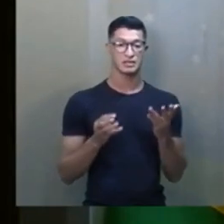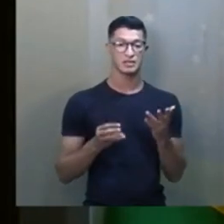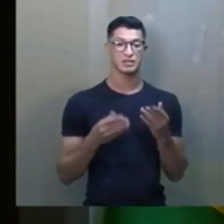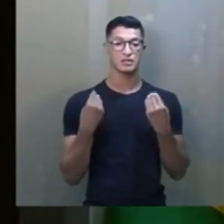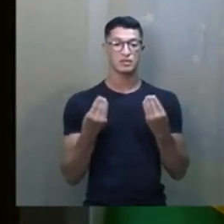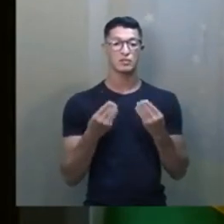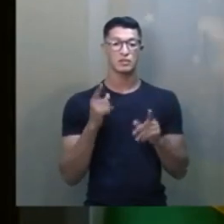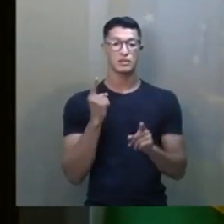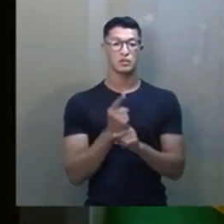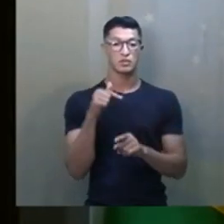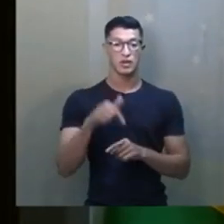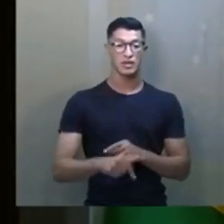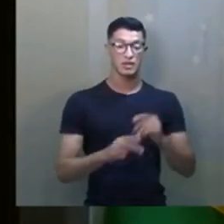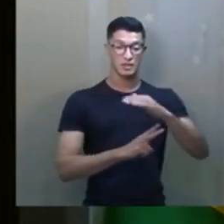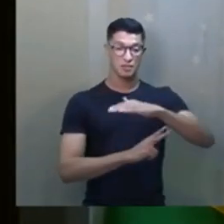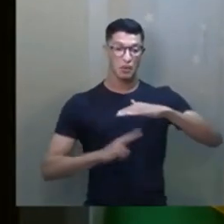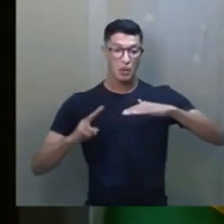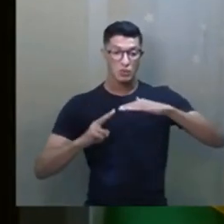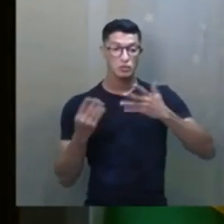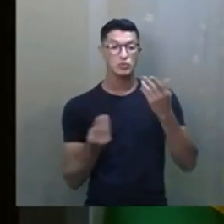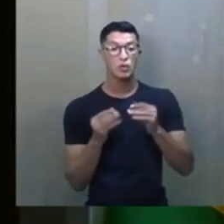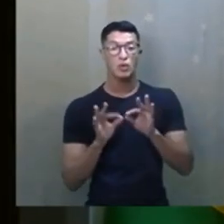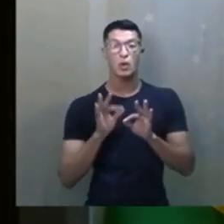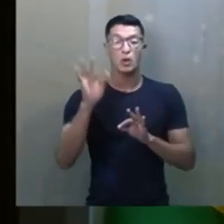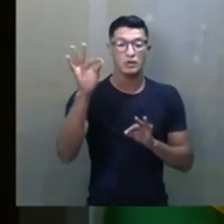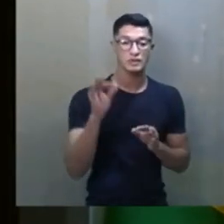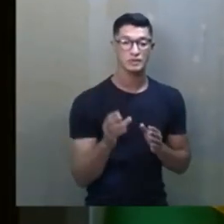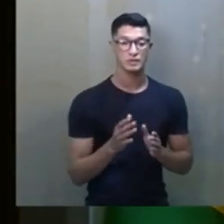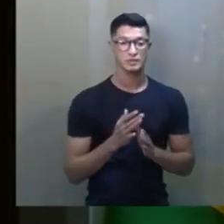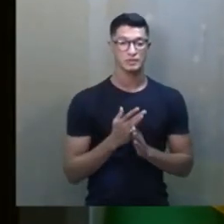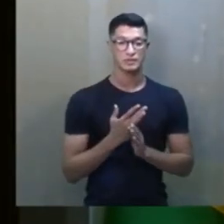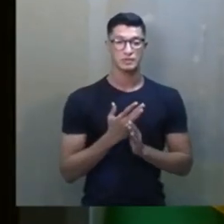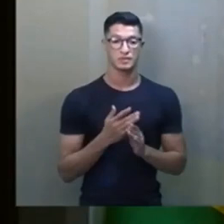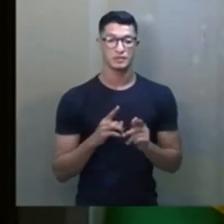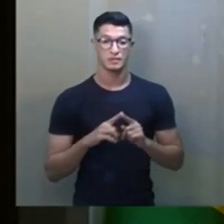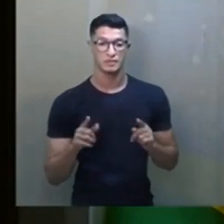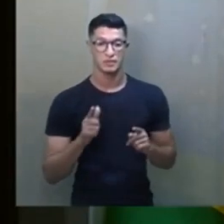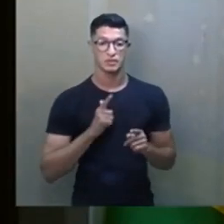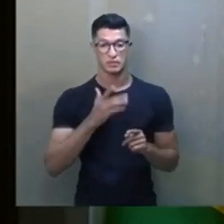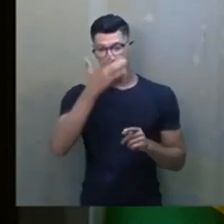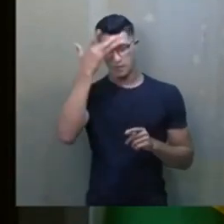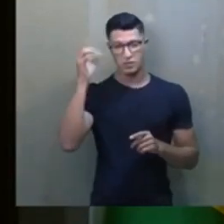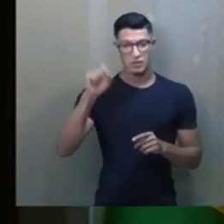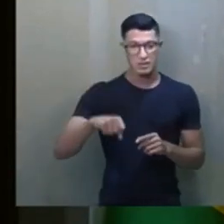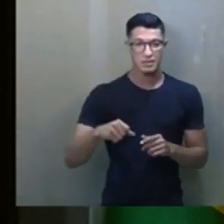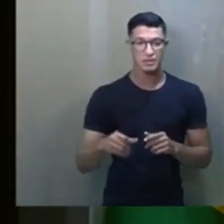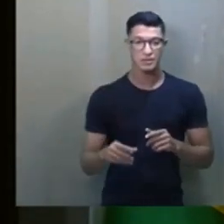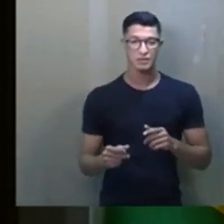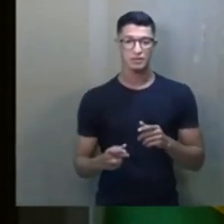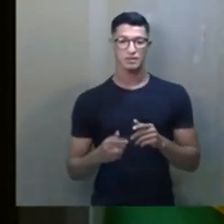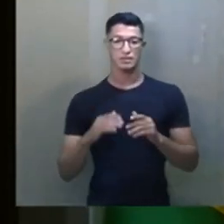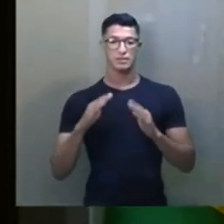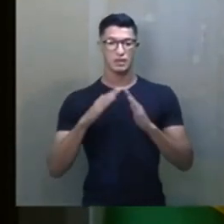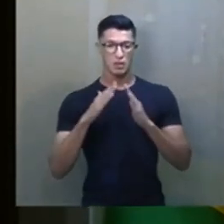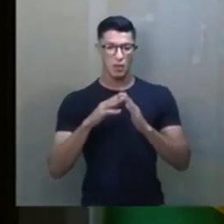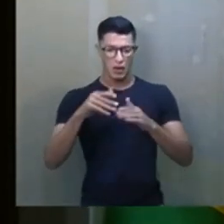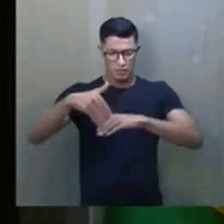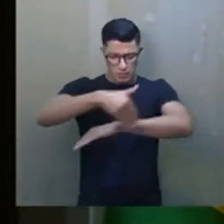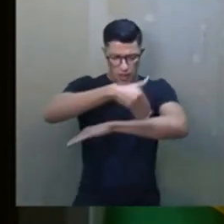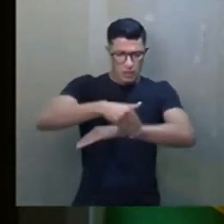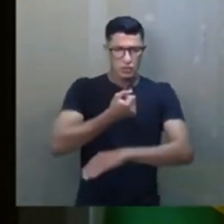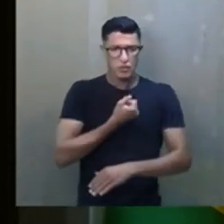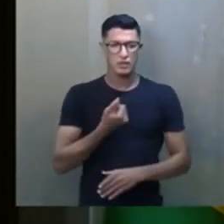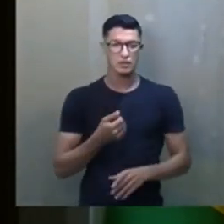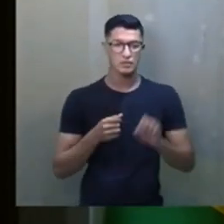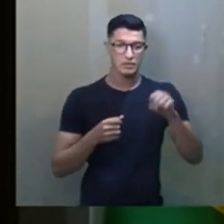Como é que o senhor me encontrou aqui debaixo da ponte, distante da cidade? Ele disse, não, mas havia uma pessoa, sim. O senhor não mora no endereço tal, número